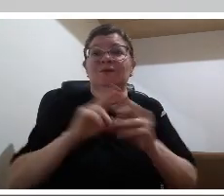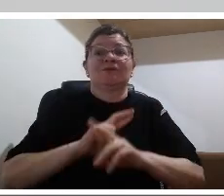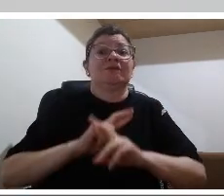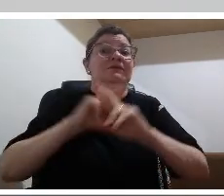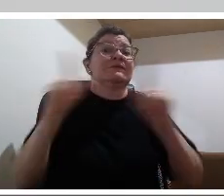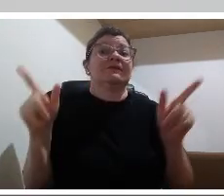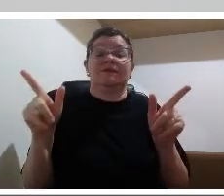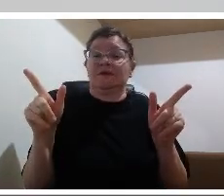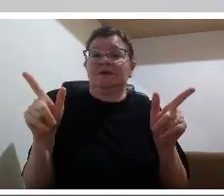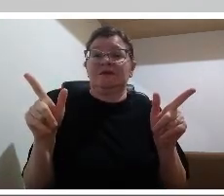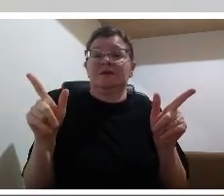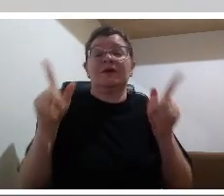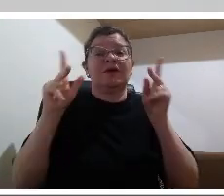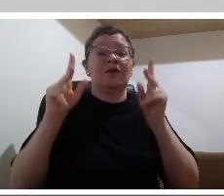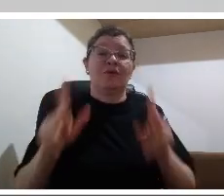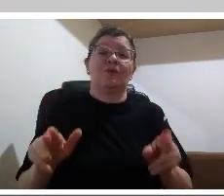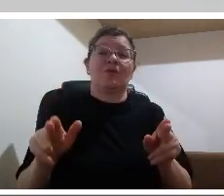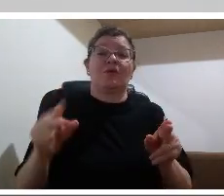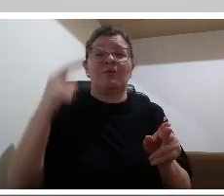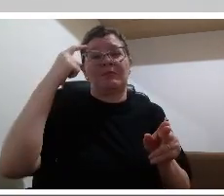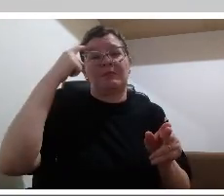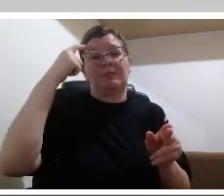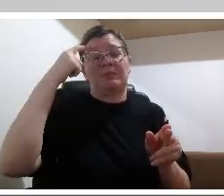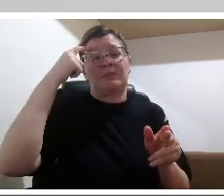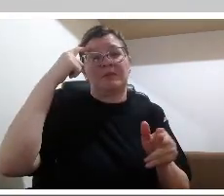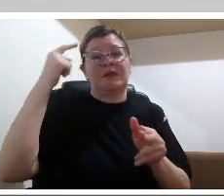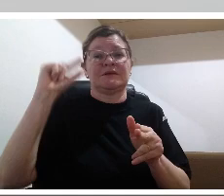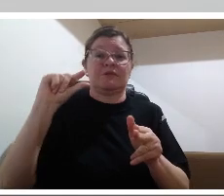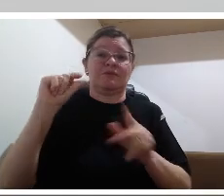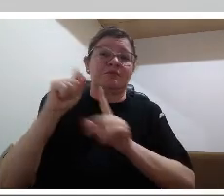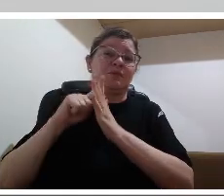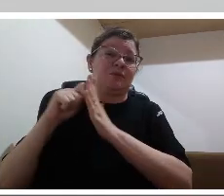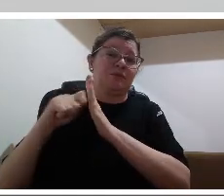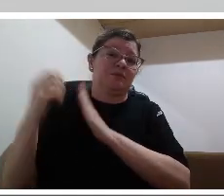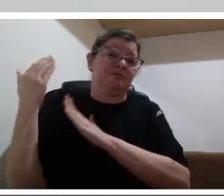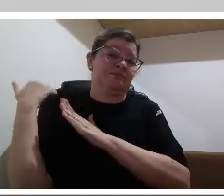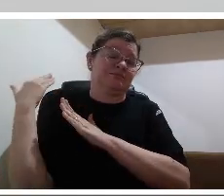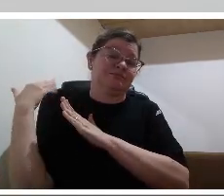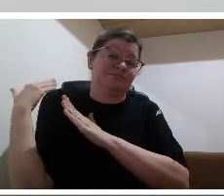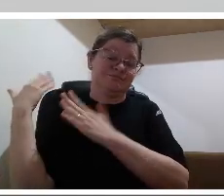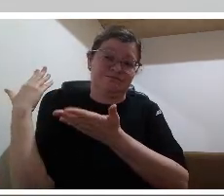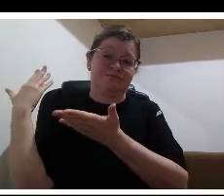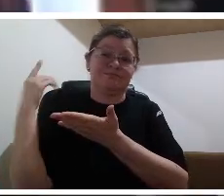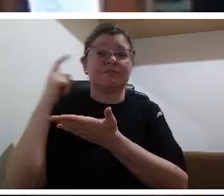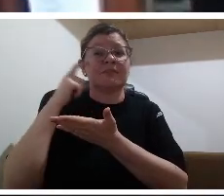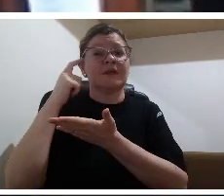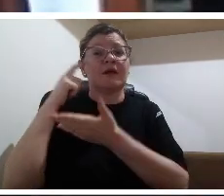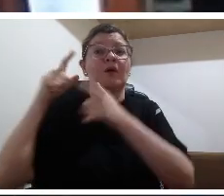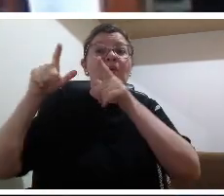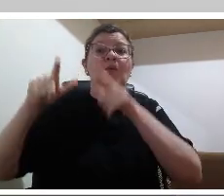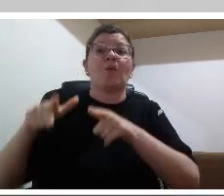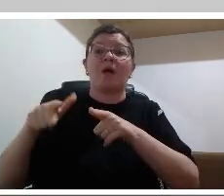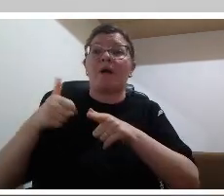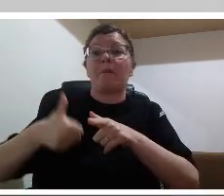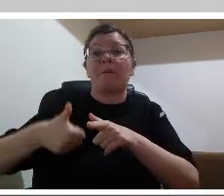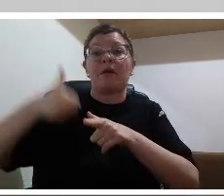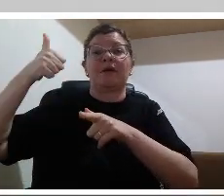ideal ou próximo a esse ideal de trabalho educacional então esse